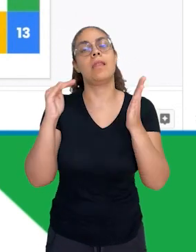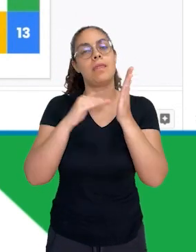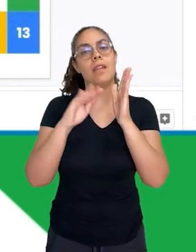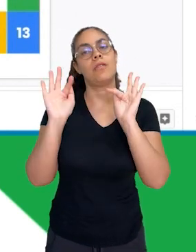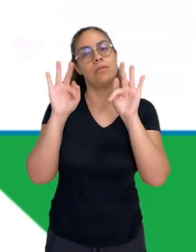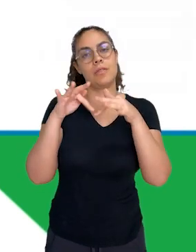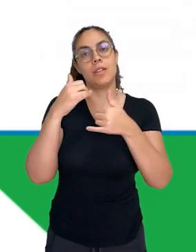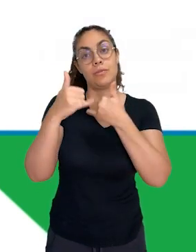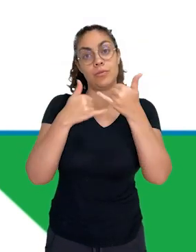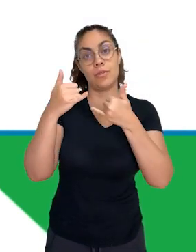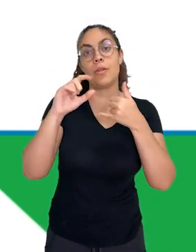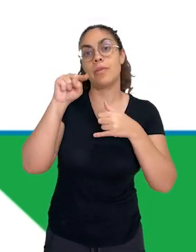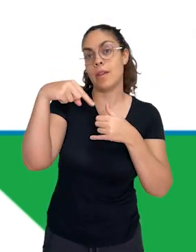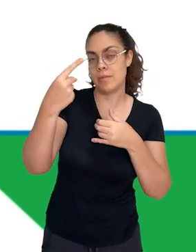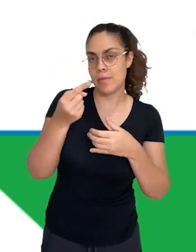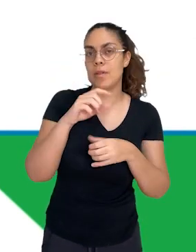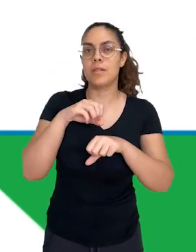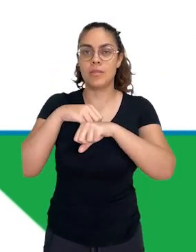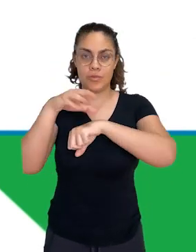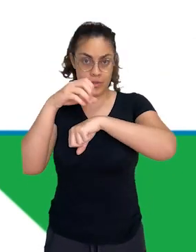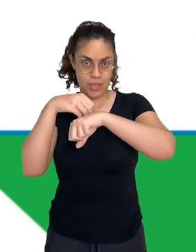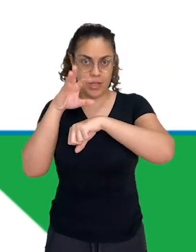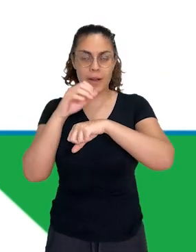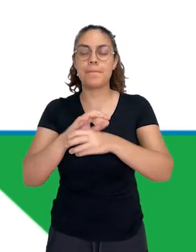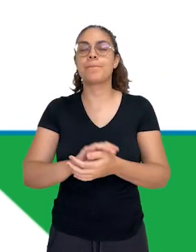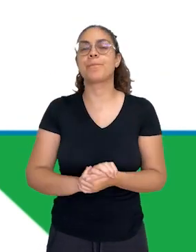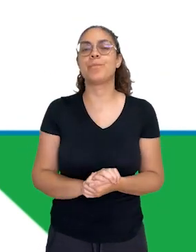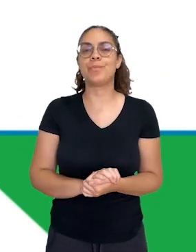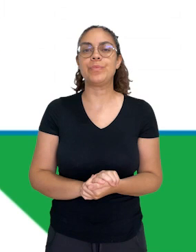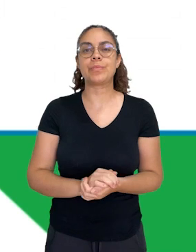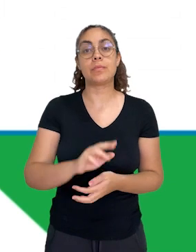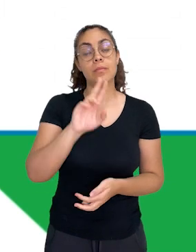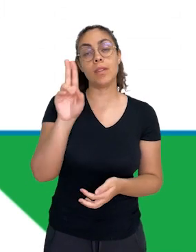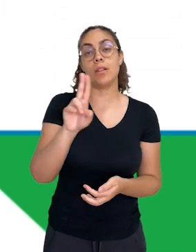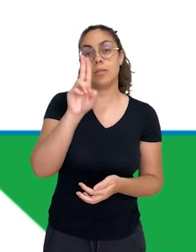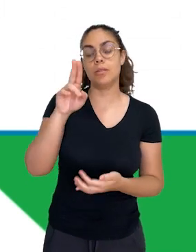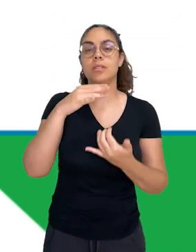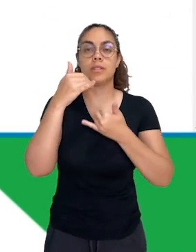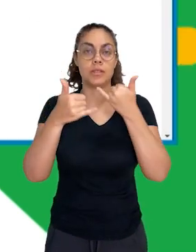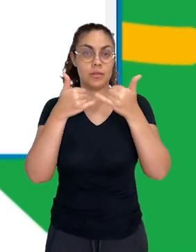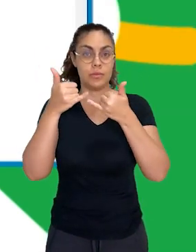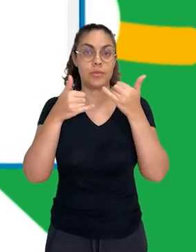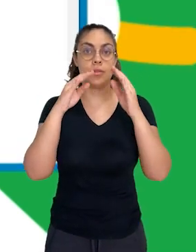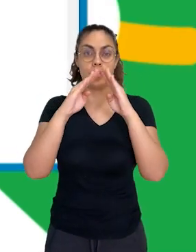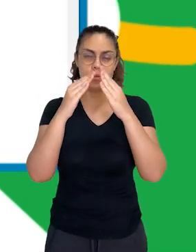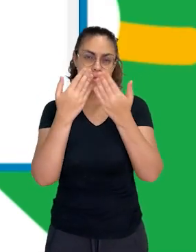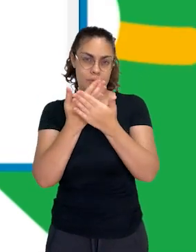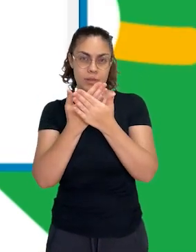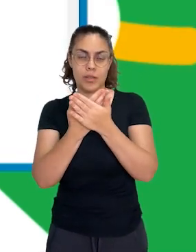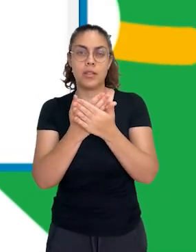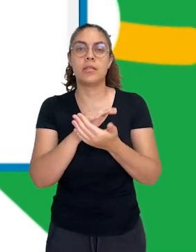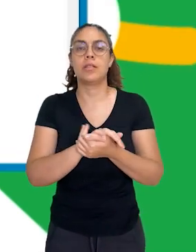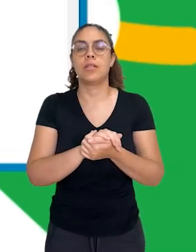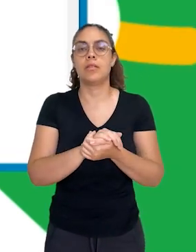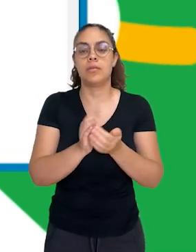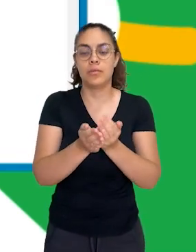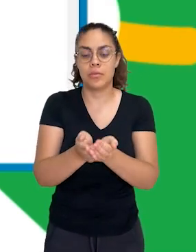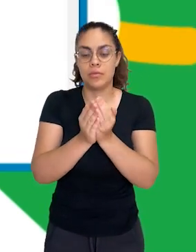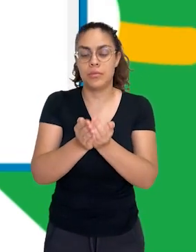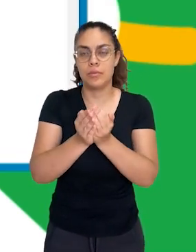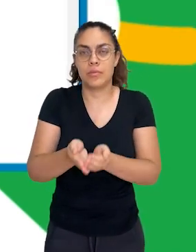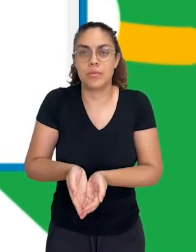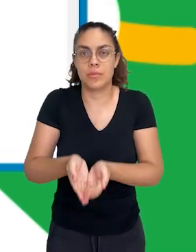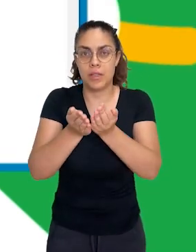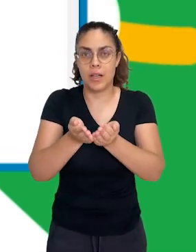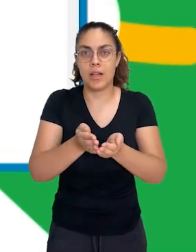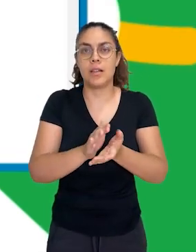Em seguida, a gente sugere que você utilize aí, durante o jogo, na sua sala de aula, de forma projetada, um dado que